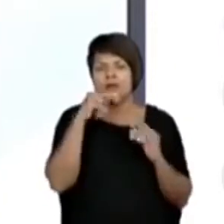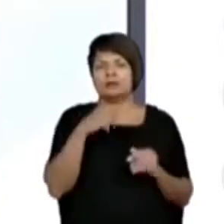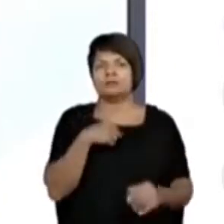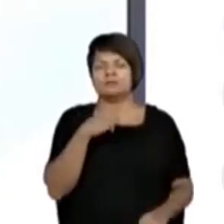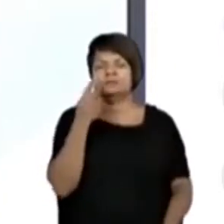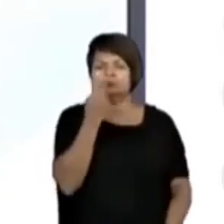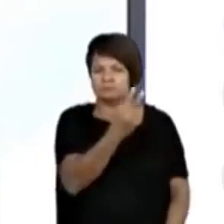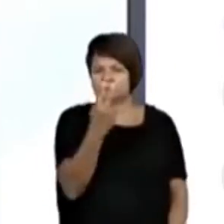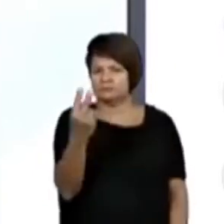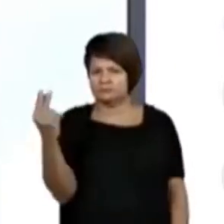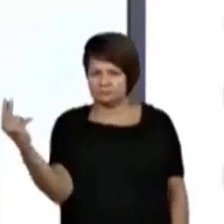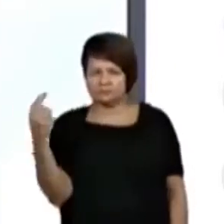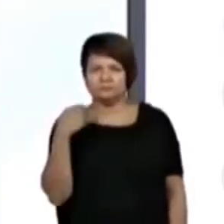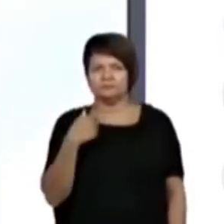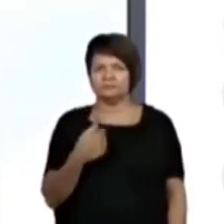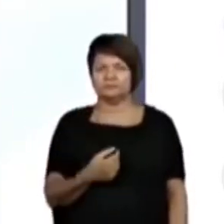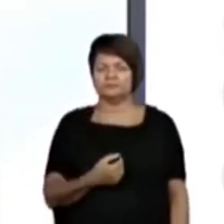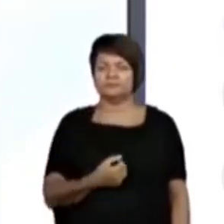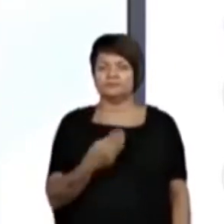de dois em dois, professora Fran?